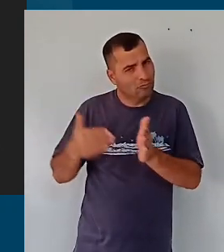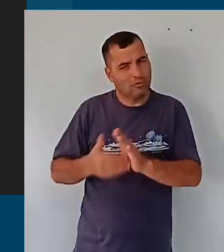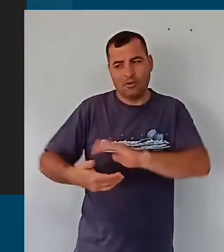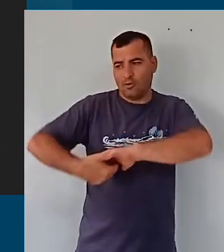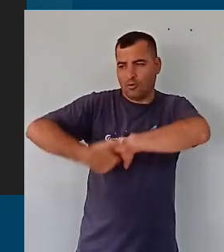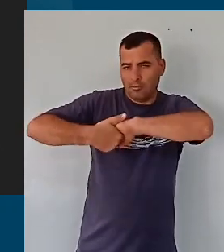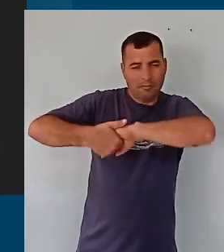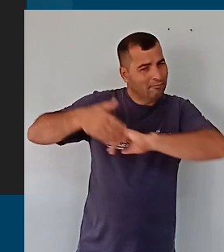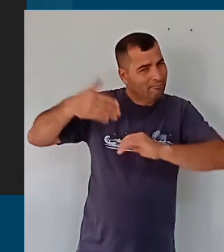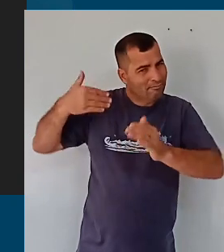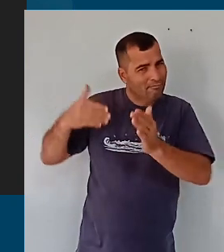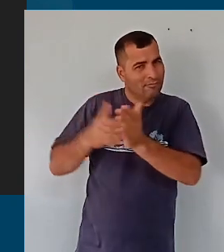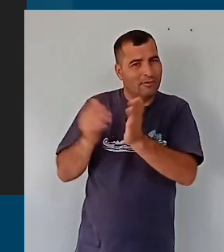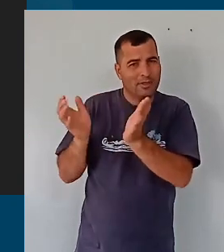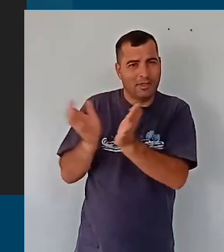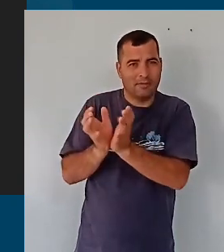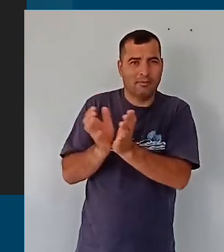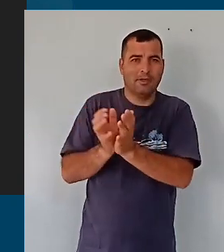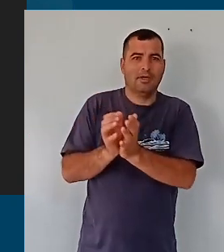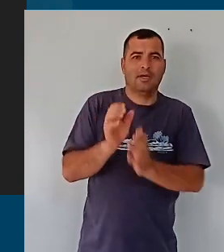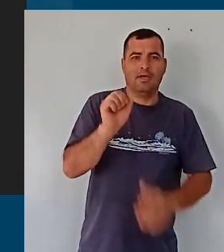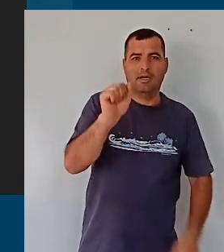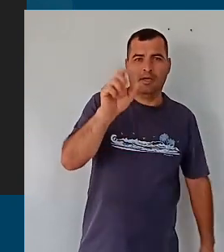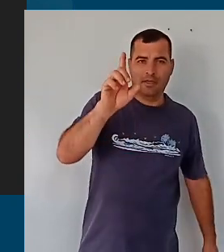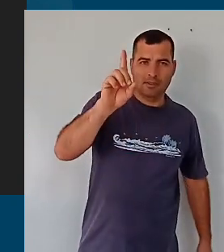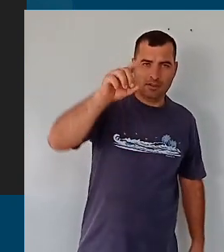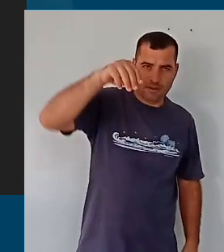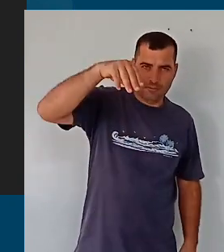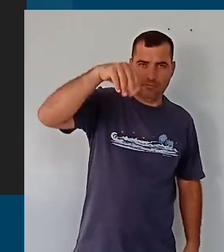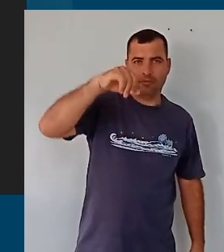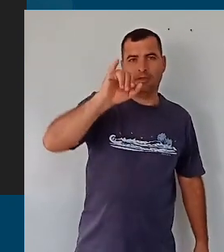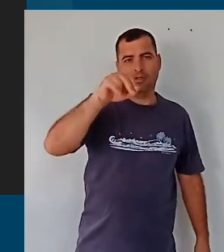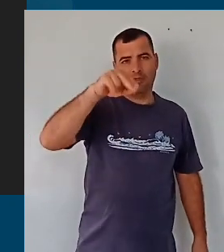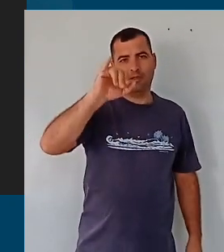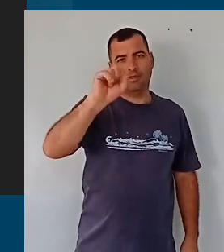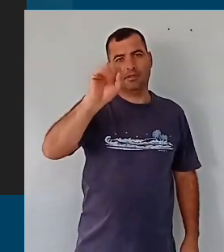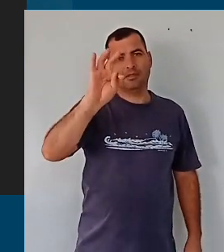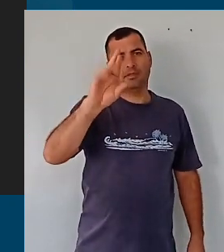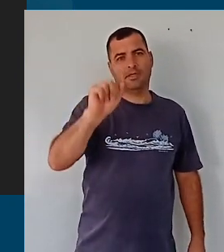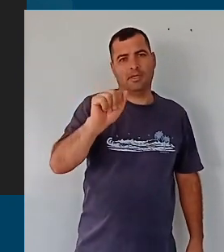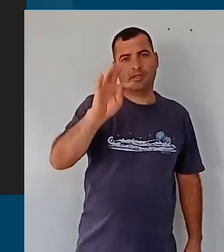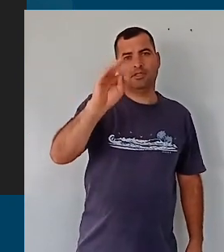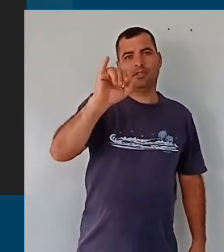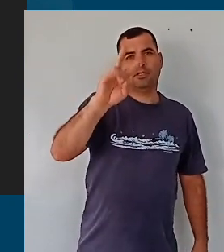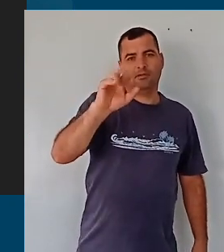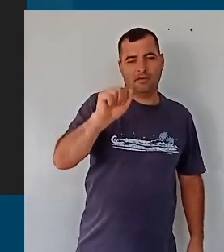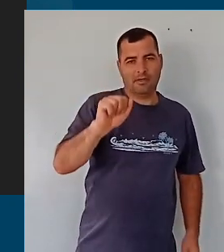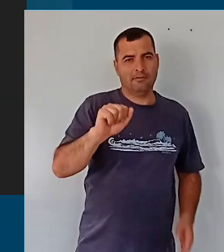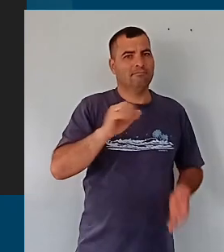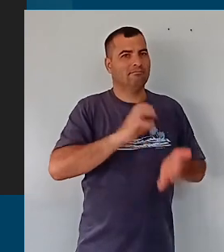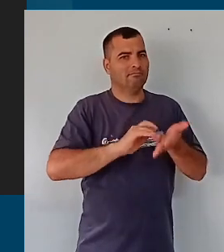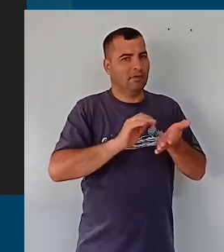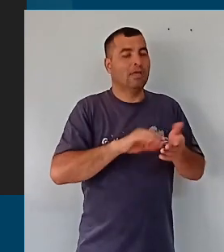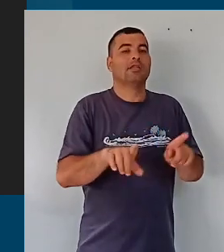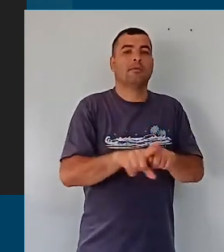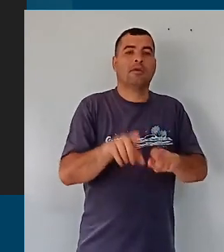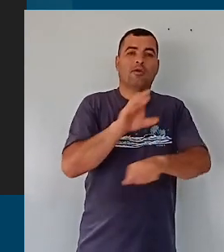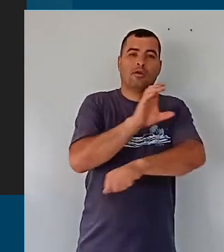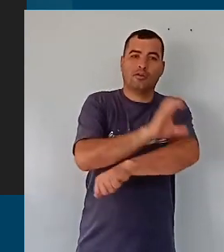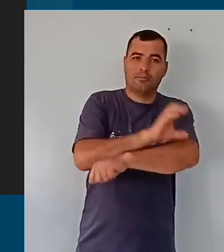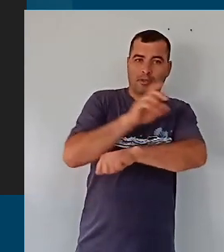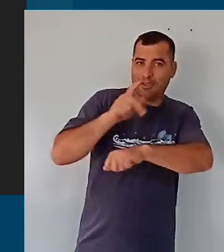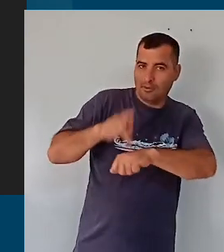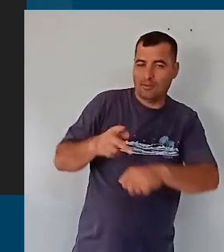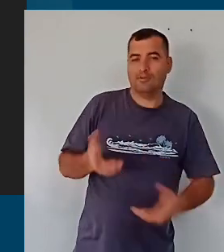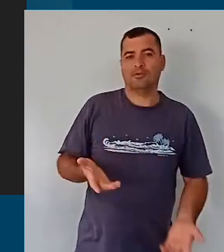o meu cumprimento à equipe da área administrativa da secretaria. Enfim, gente, cumprimentar os coordenadores pedagógicos,